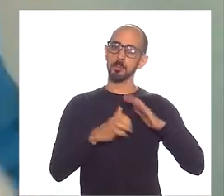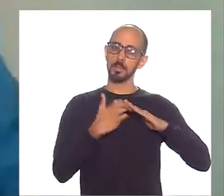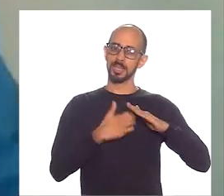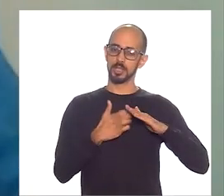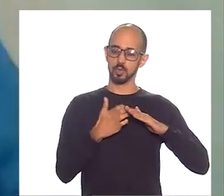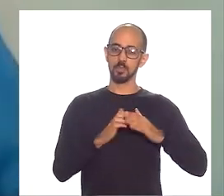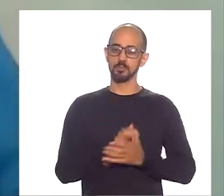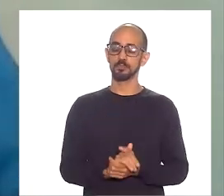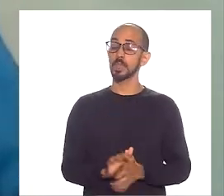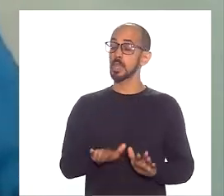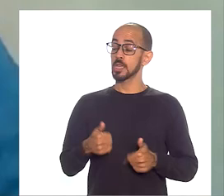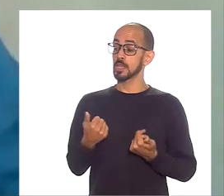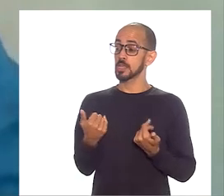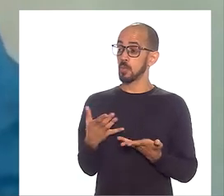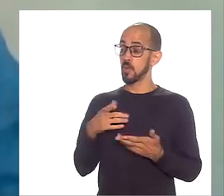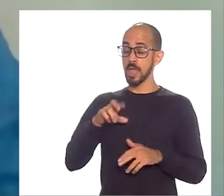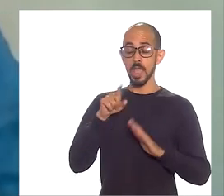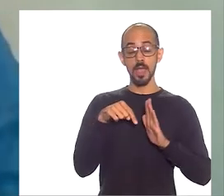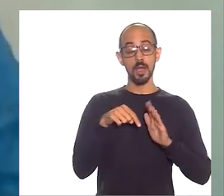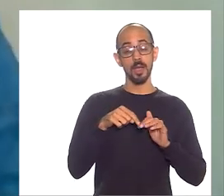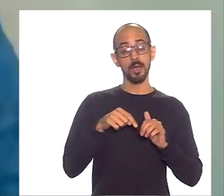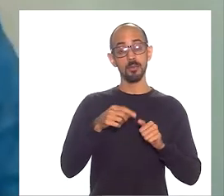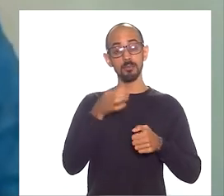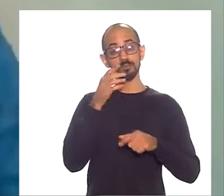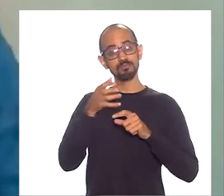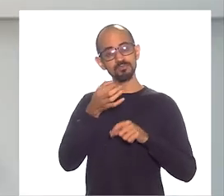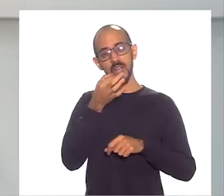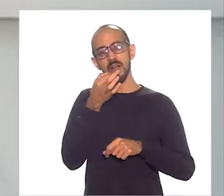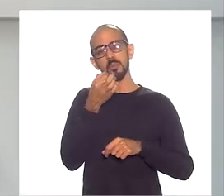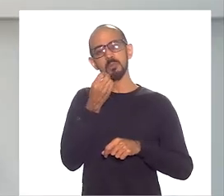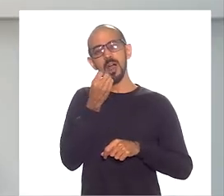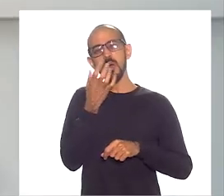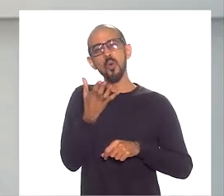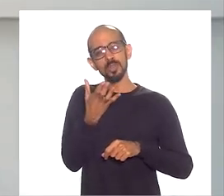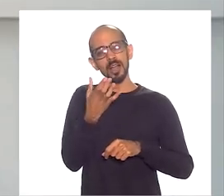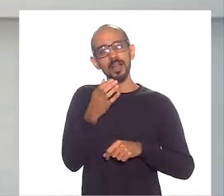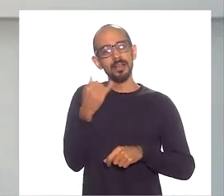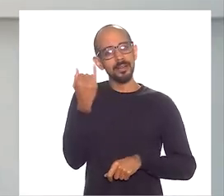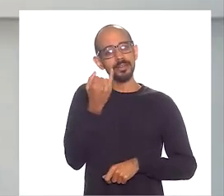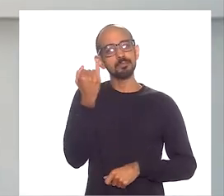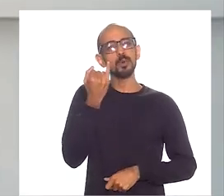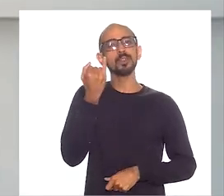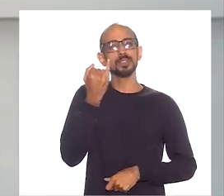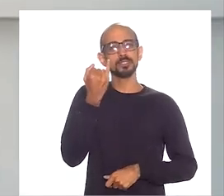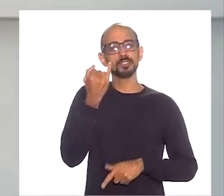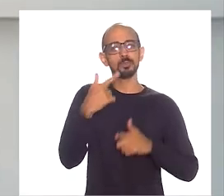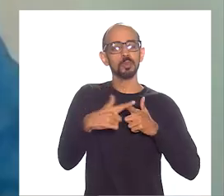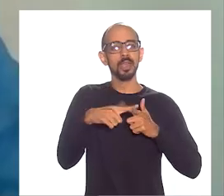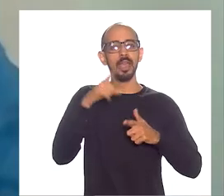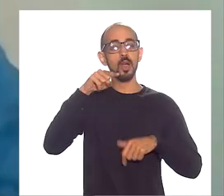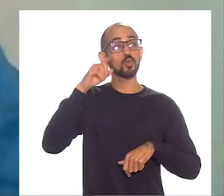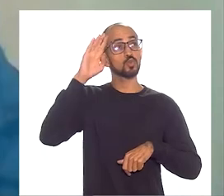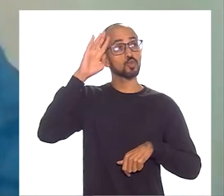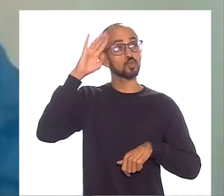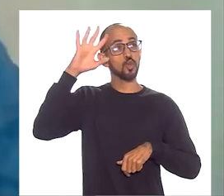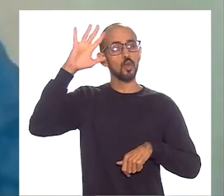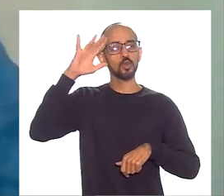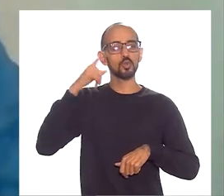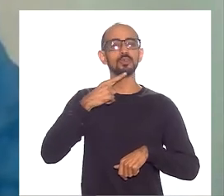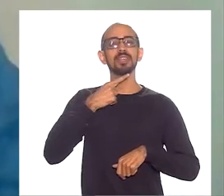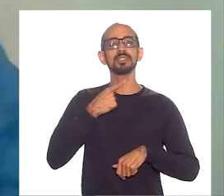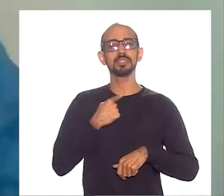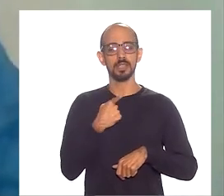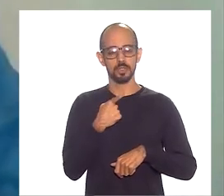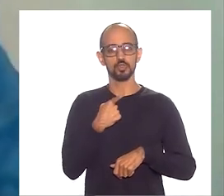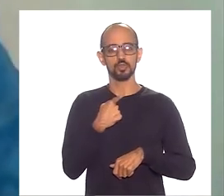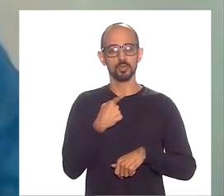um relato muito interessante e importante, né? Que é o espaço do sonho, que é o espaço do desejo, que é algo que a gente precisa